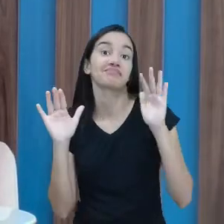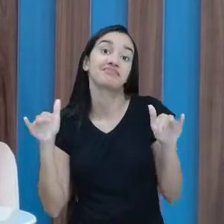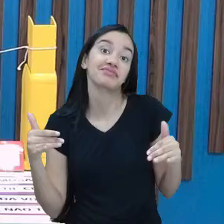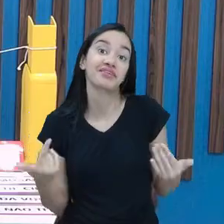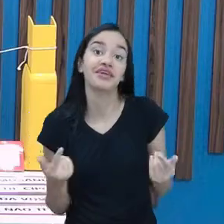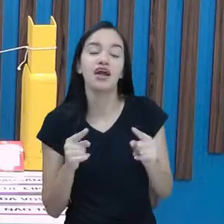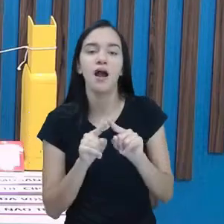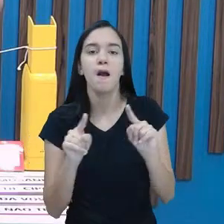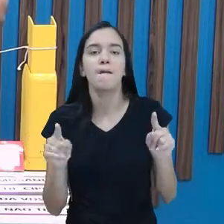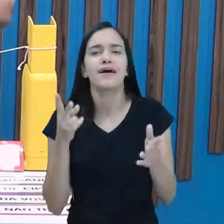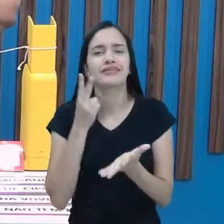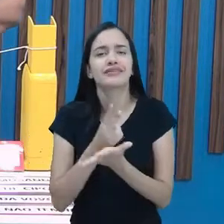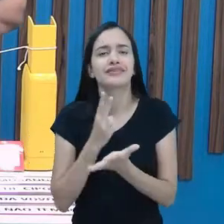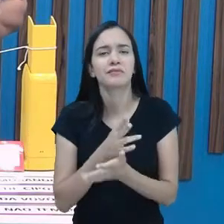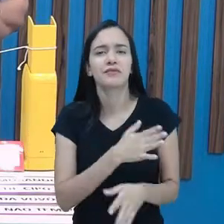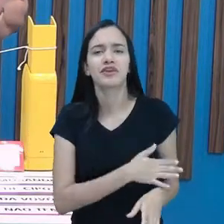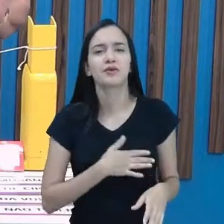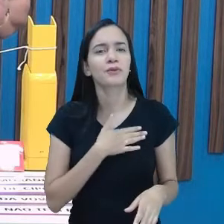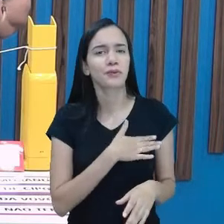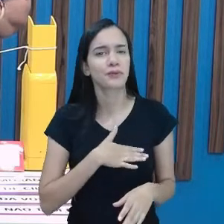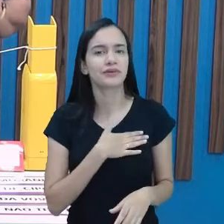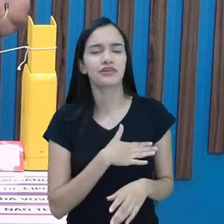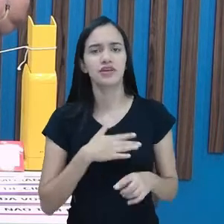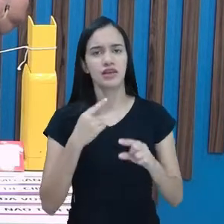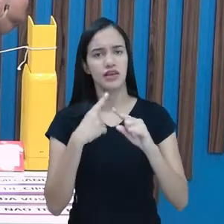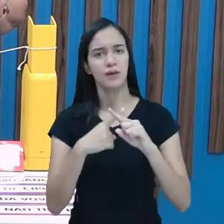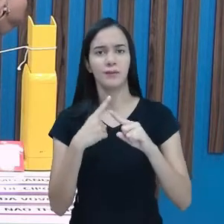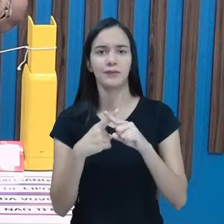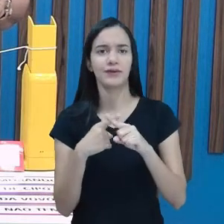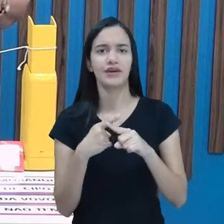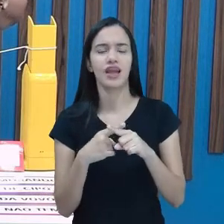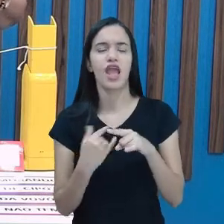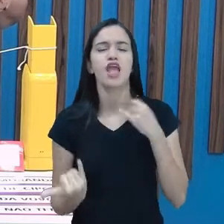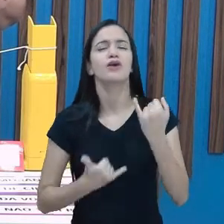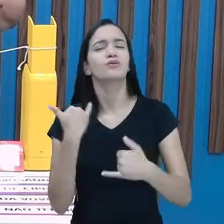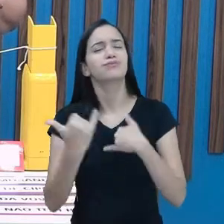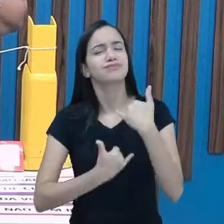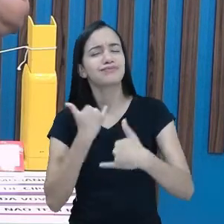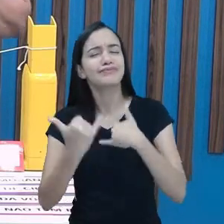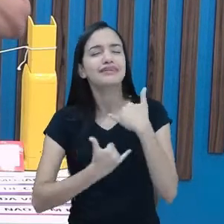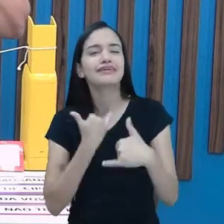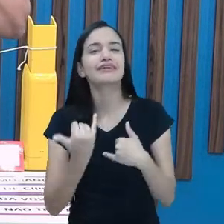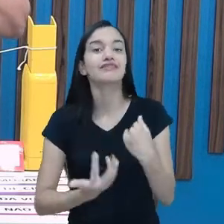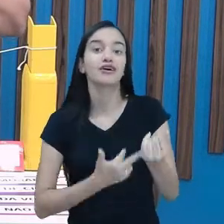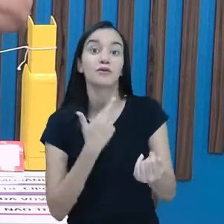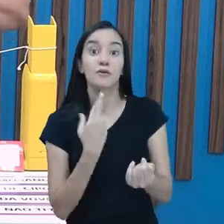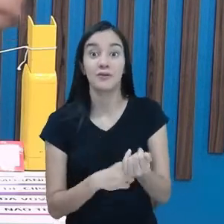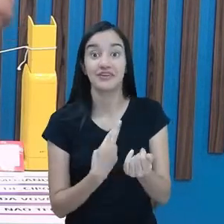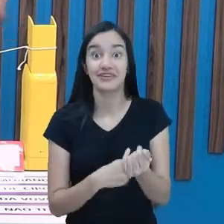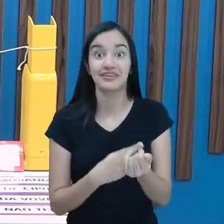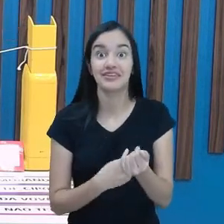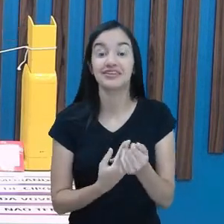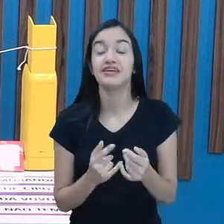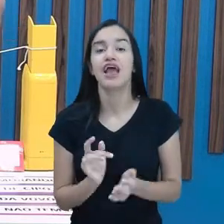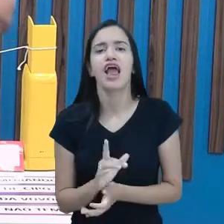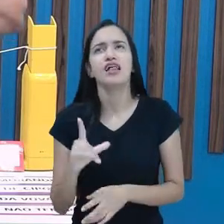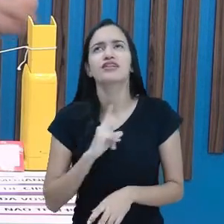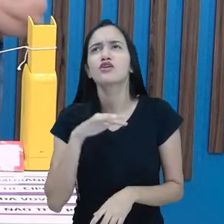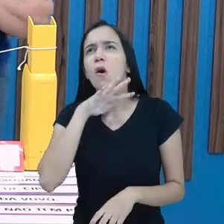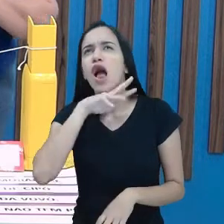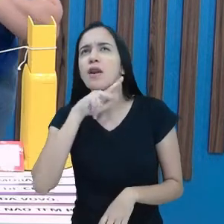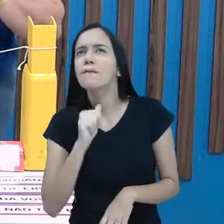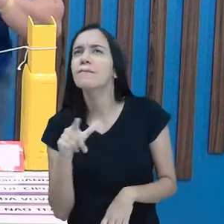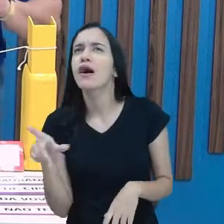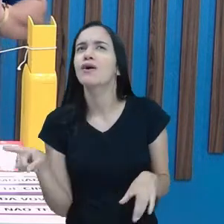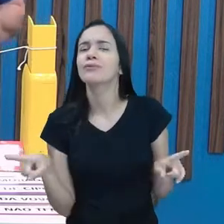Mas eu sempre gostei, né? Porque assim, eu brincava com as rimas. E tem uma de um animal também,